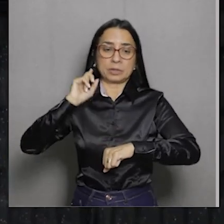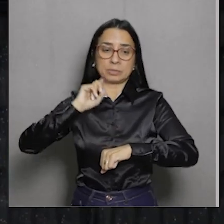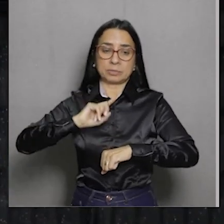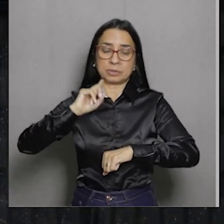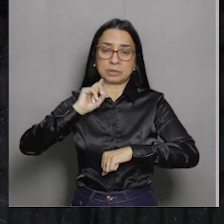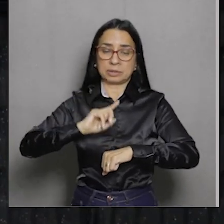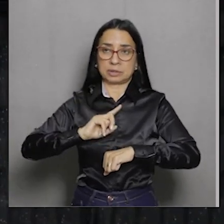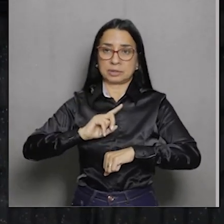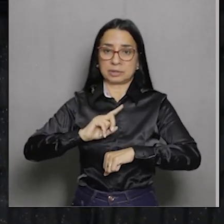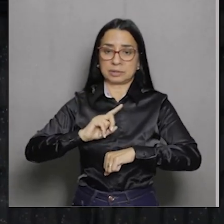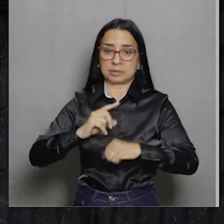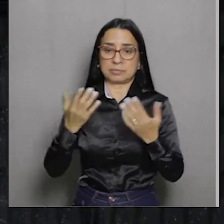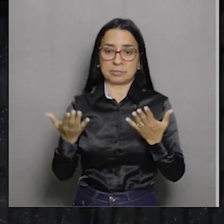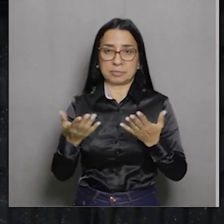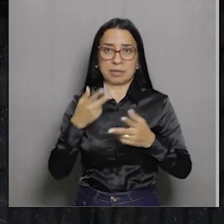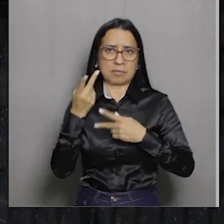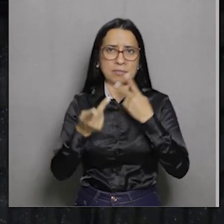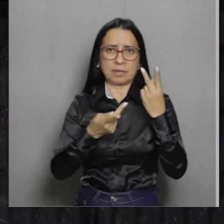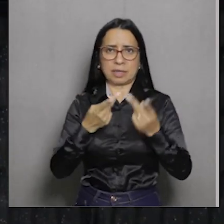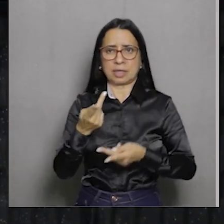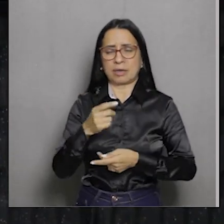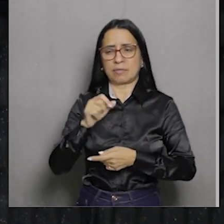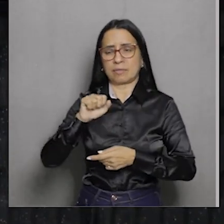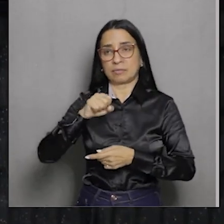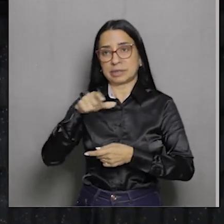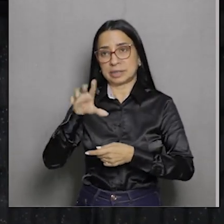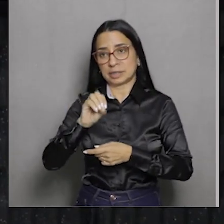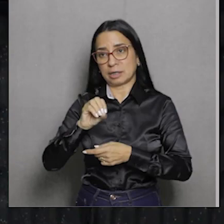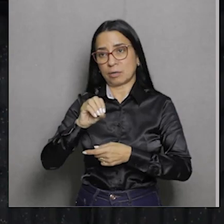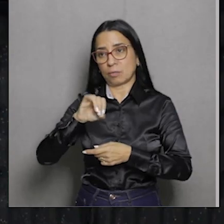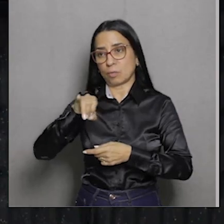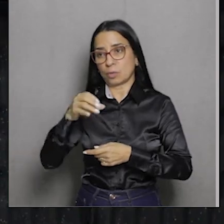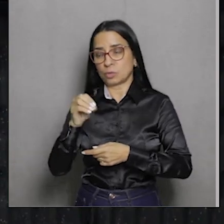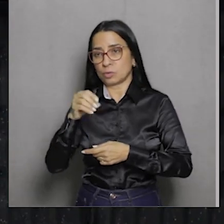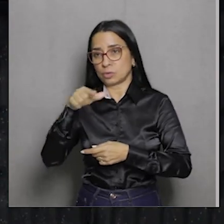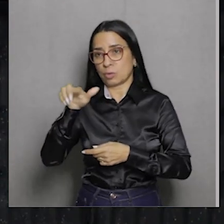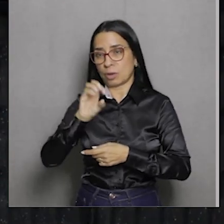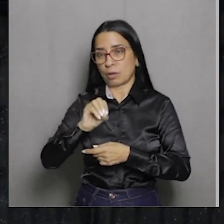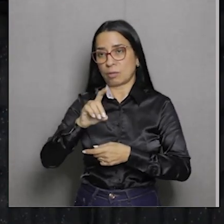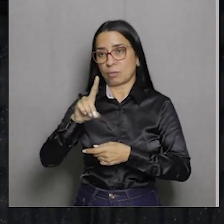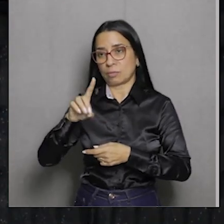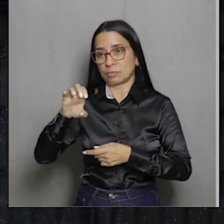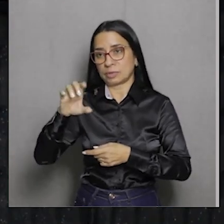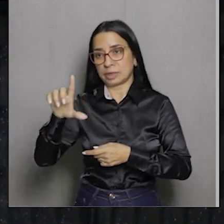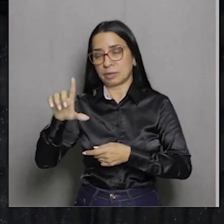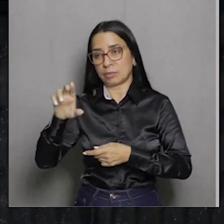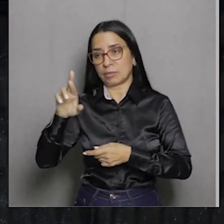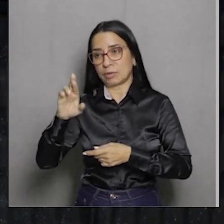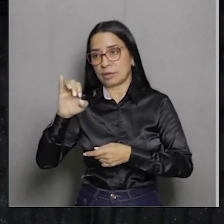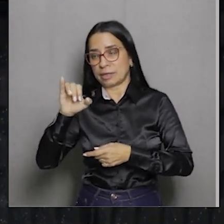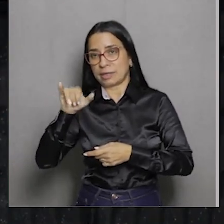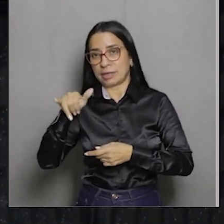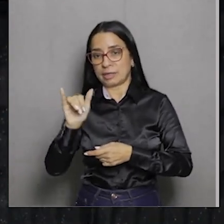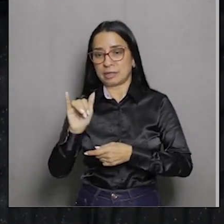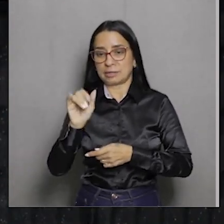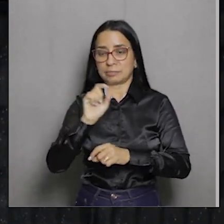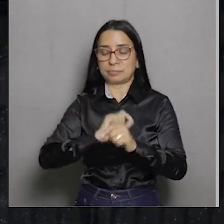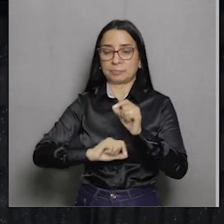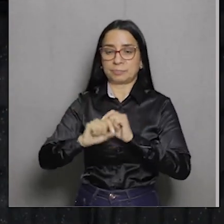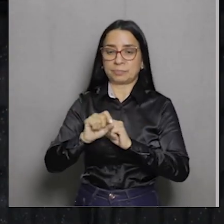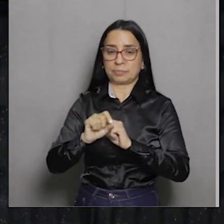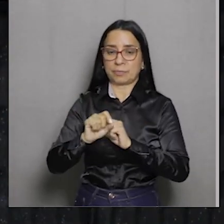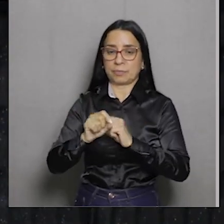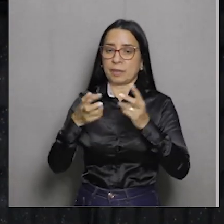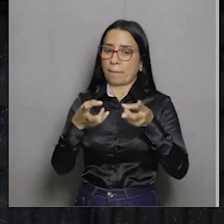Tanto prova que eles falavam em São João del Rey, como capitão. Essa era uma proposta deles. Percebido como continente ou